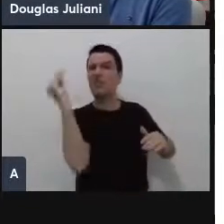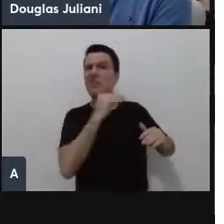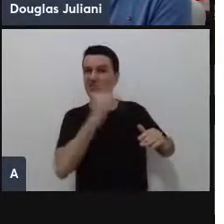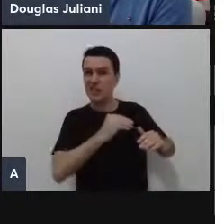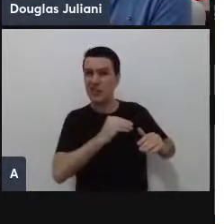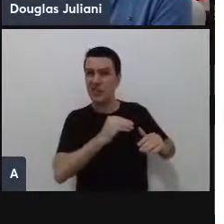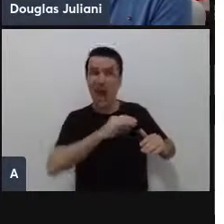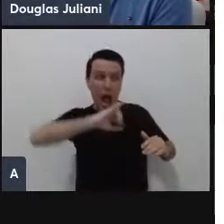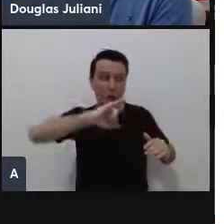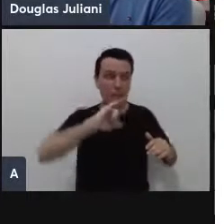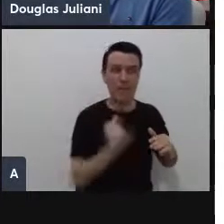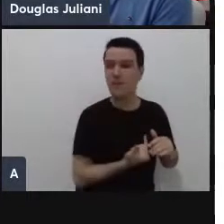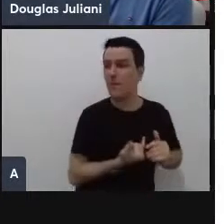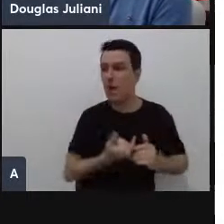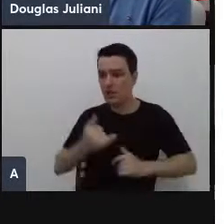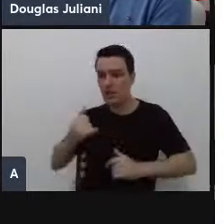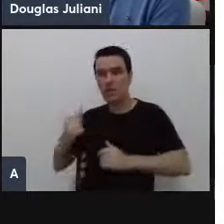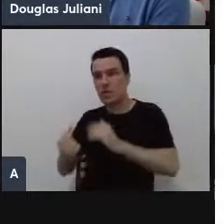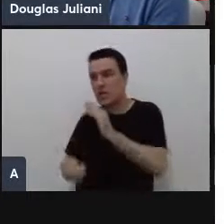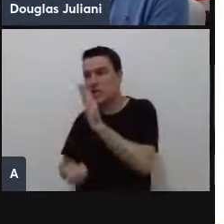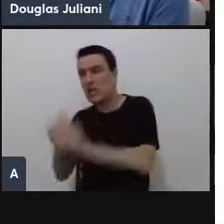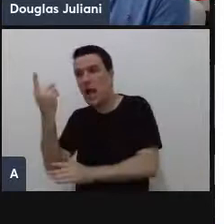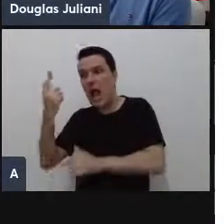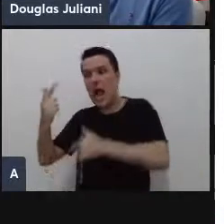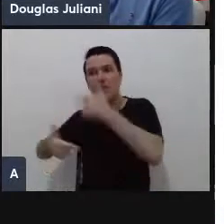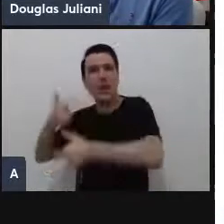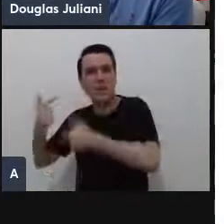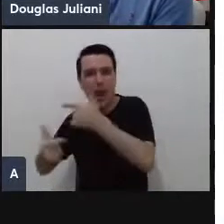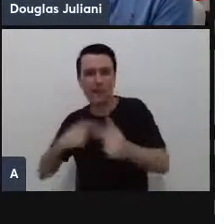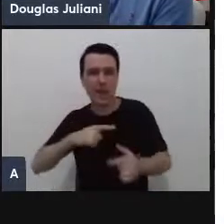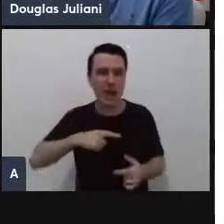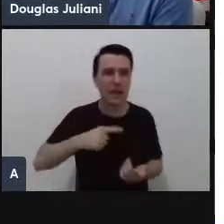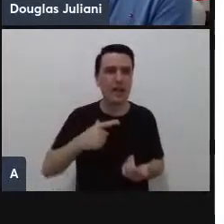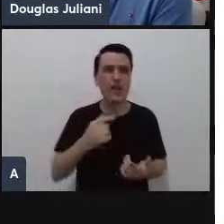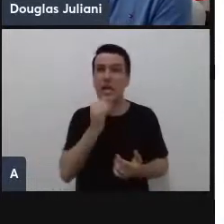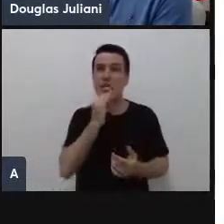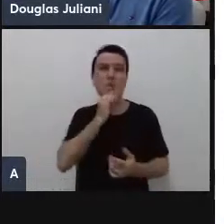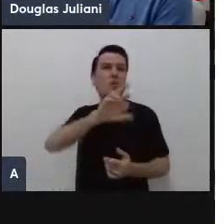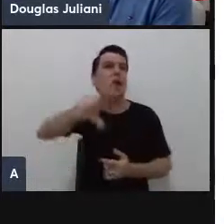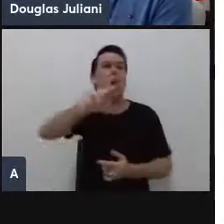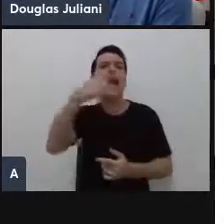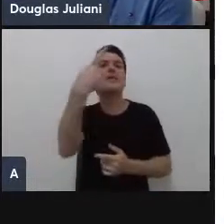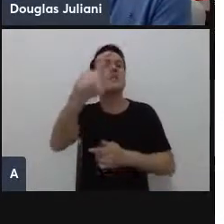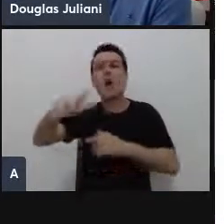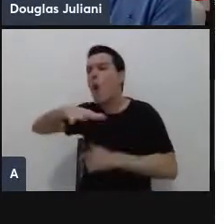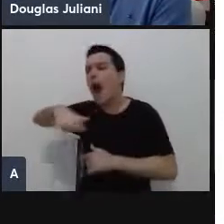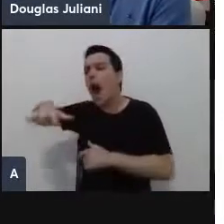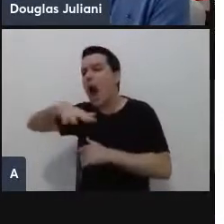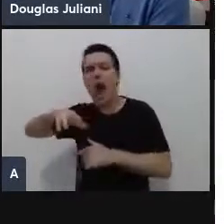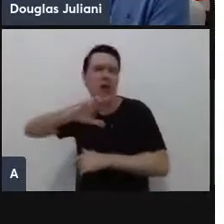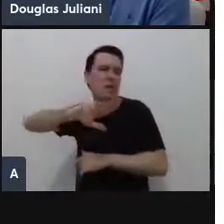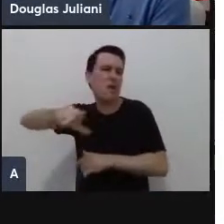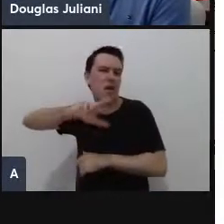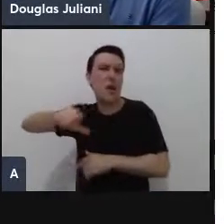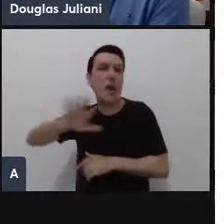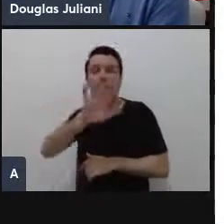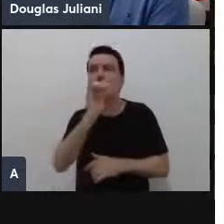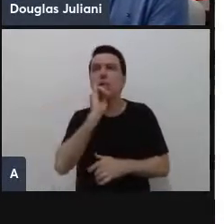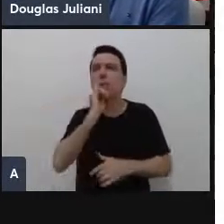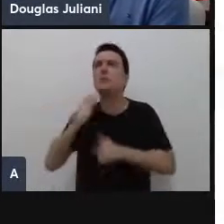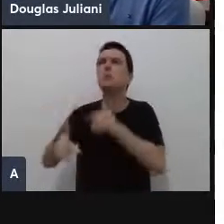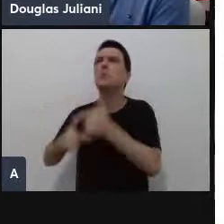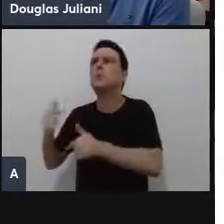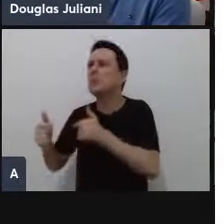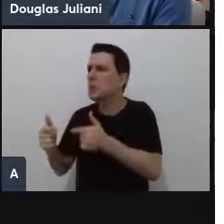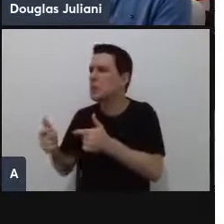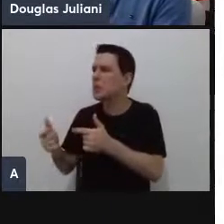puderem compartilhar. É uma coisa que não necessariamente estava ligada à tua área de atuação, mas, de repente, num determinado momento, vocês se depararam